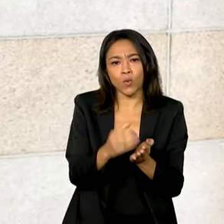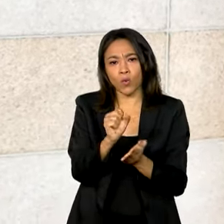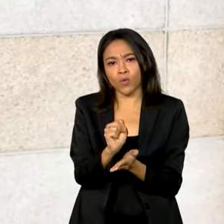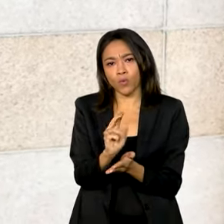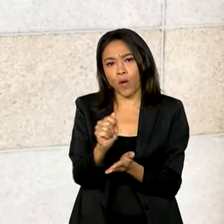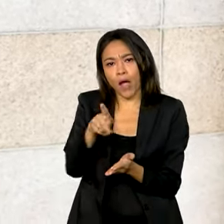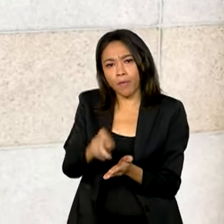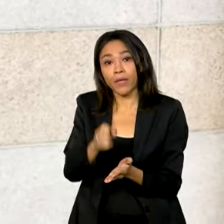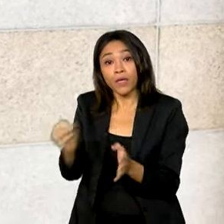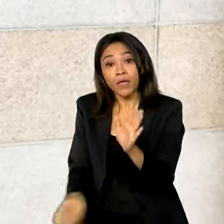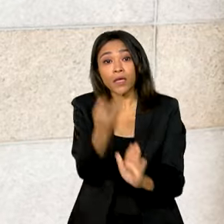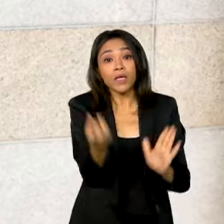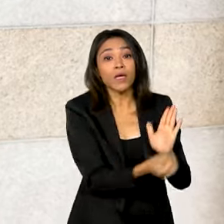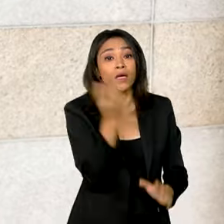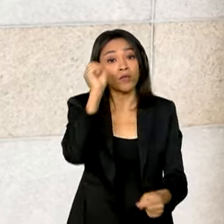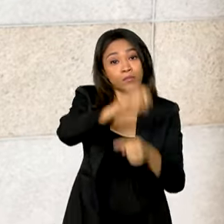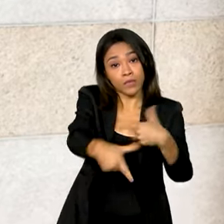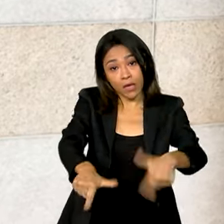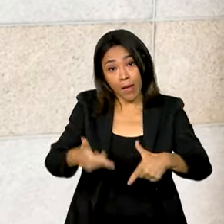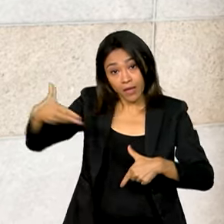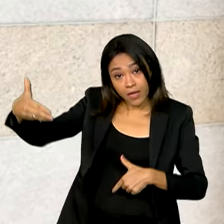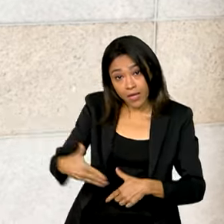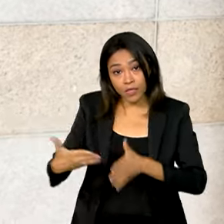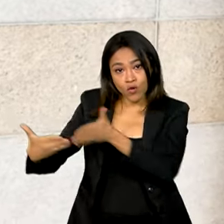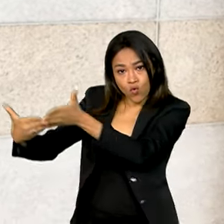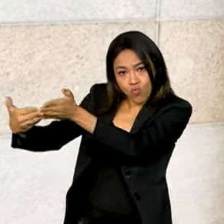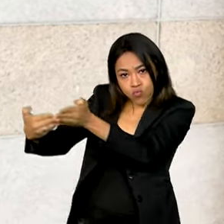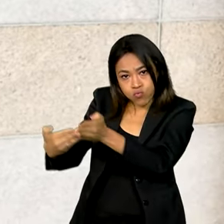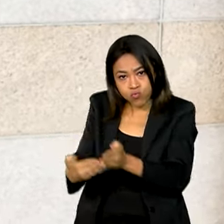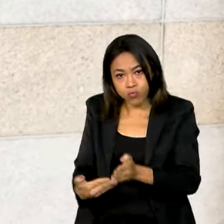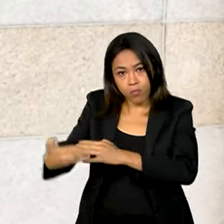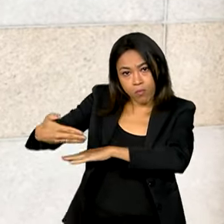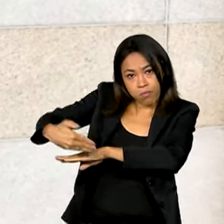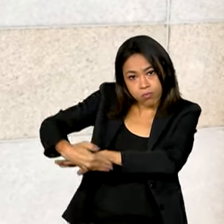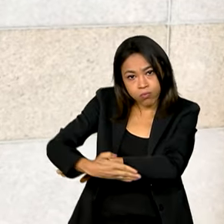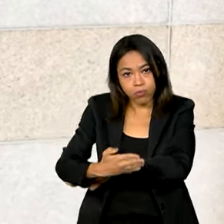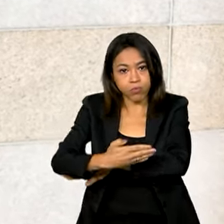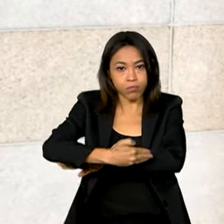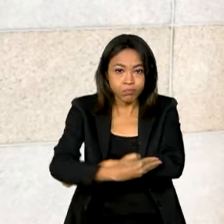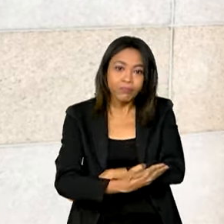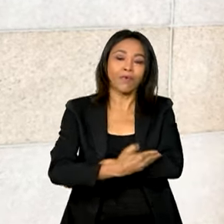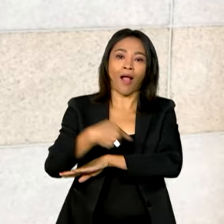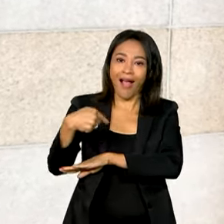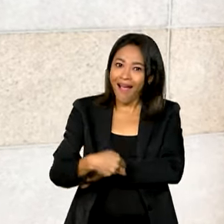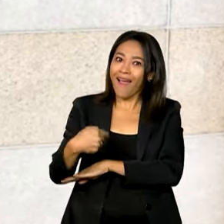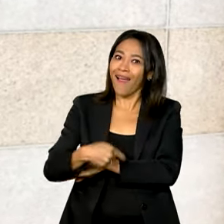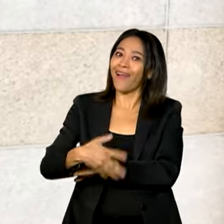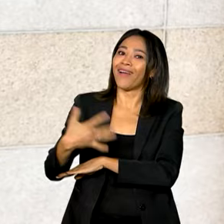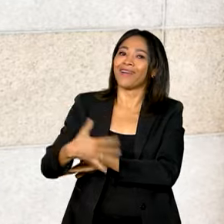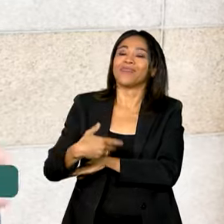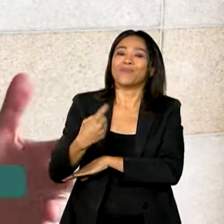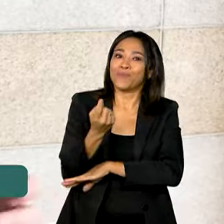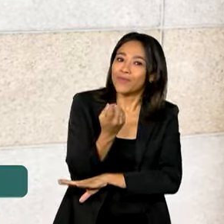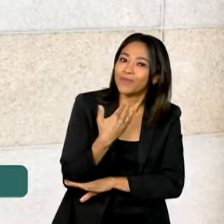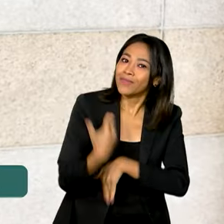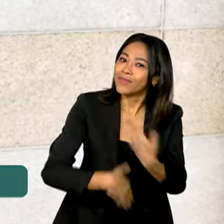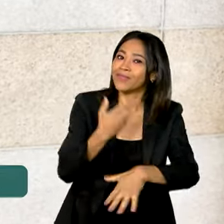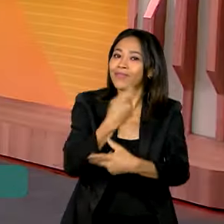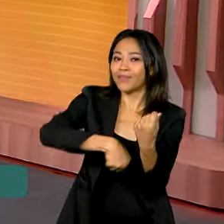e a gente está colocando o porto de Suape cada vez mais na rota do desenvolvimento econômico do Brasil.